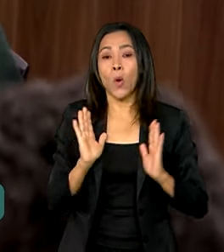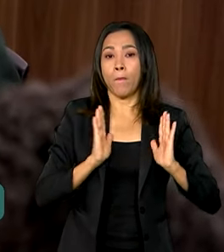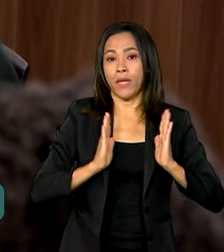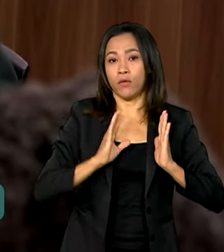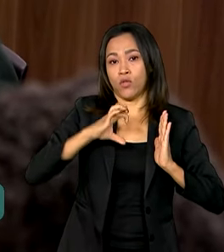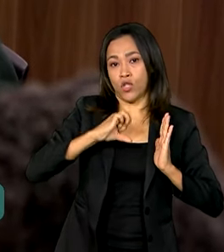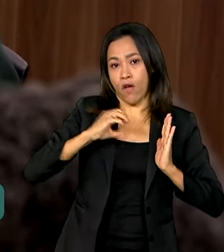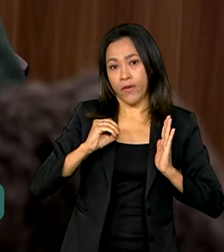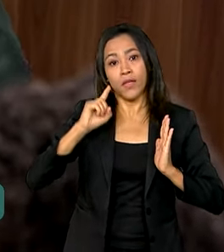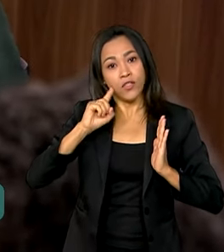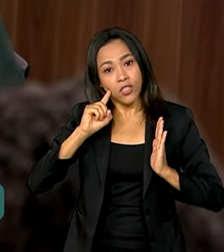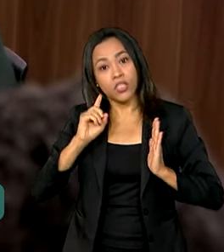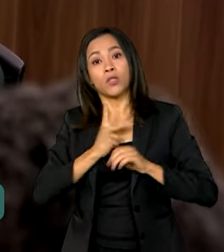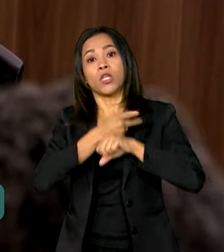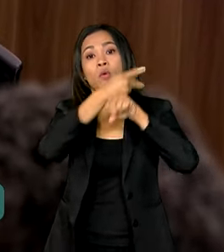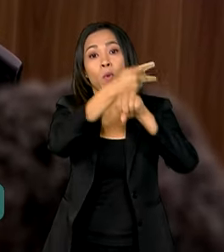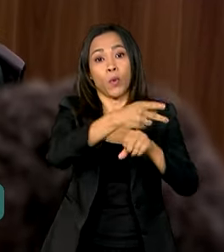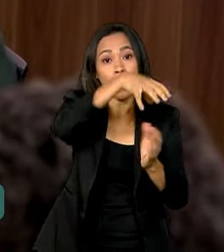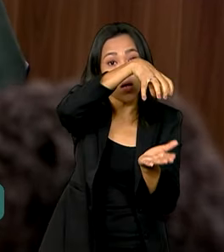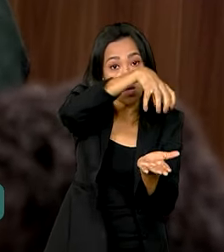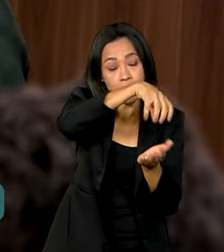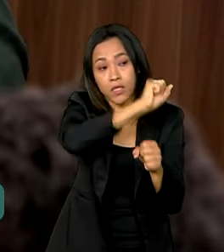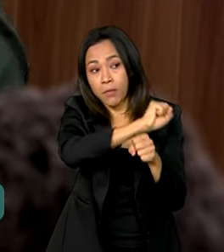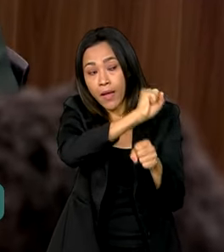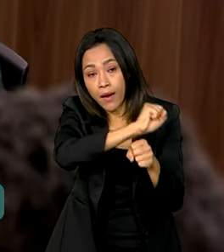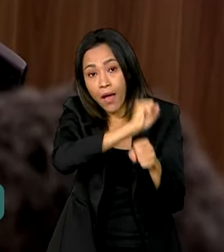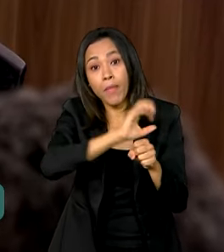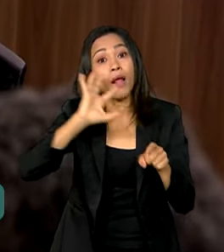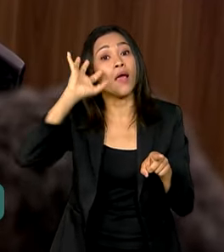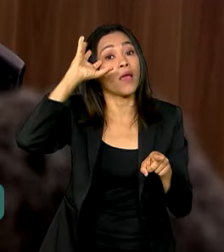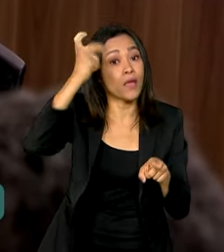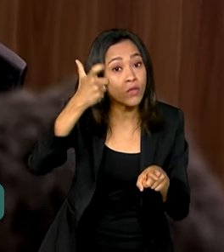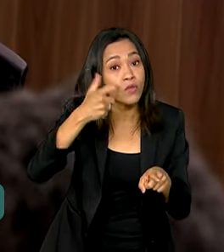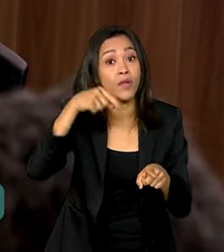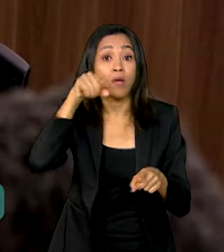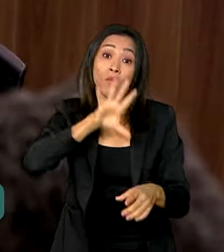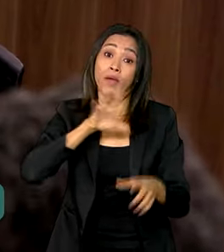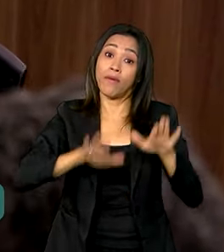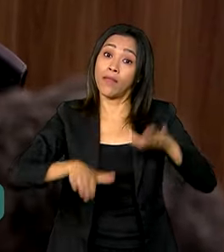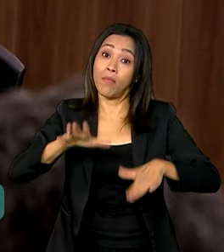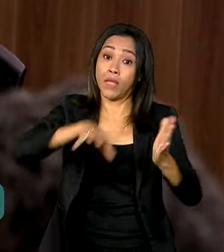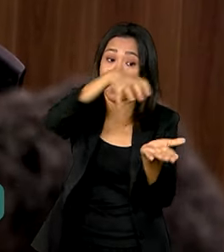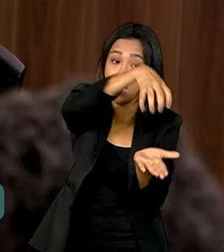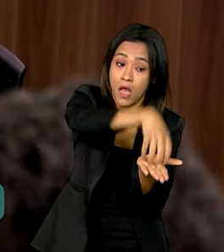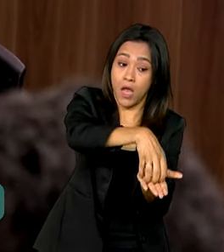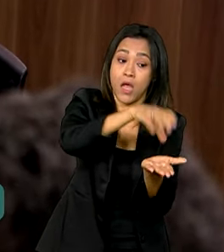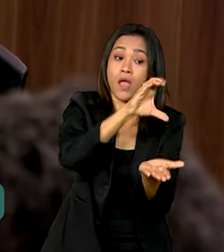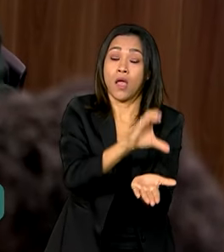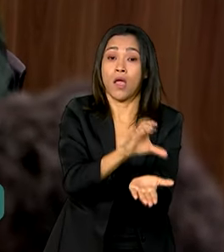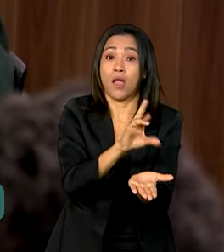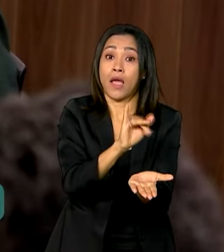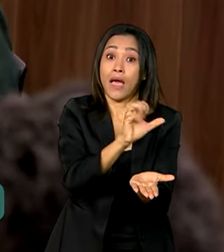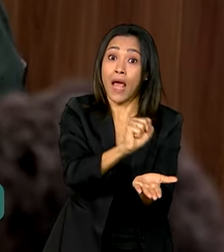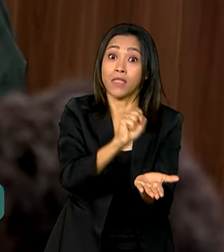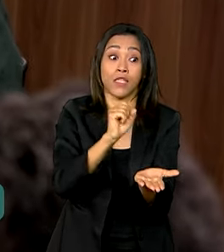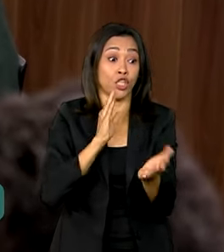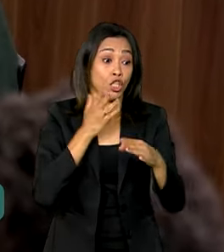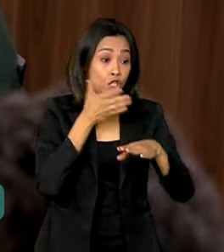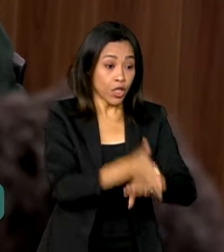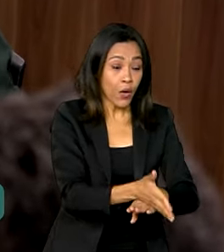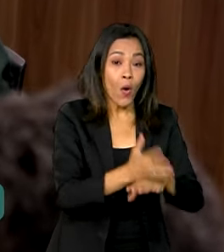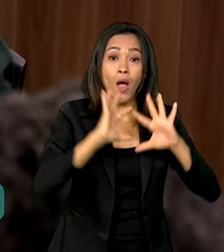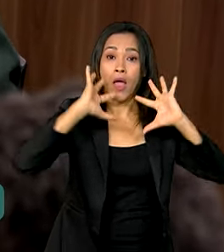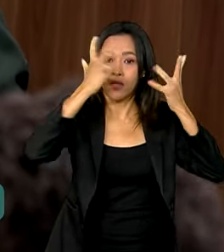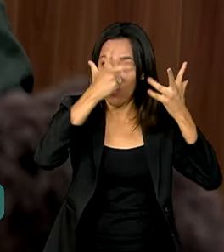regularizar essa situação. Alguns CRAS trabalham com a demanda direta, chegou atendido, outros, pelo